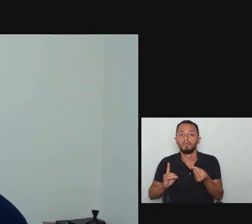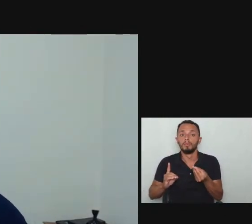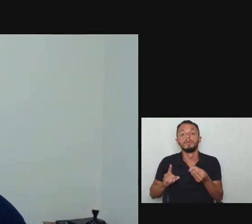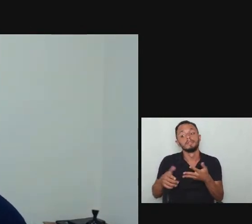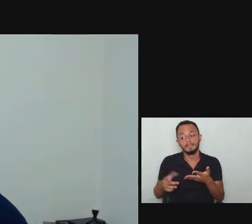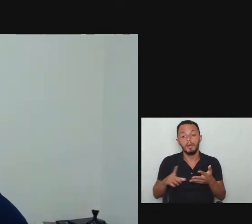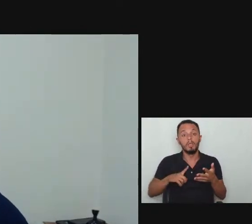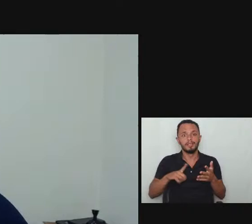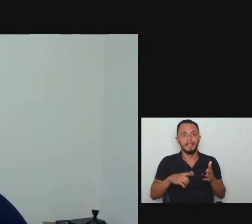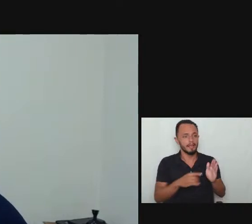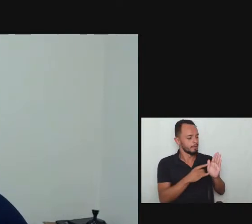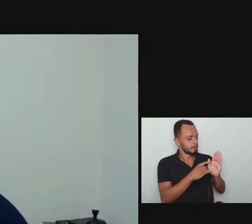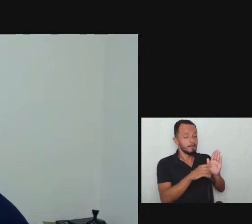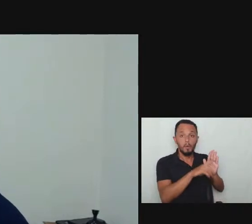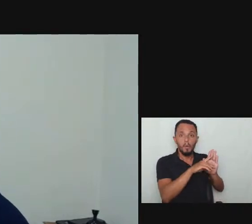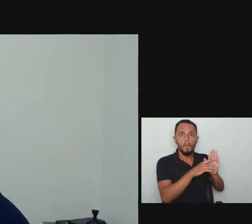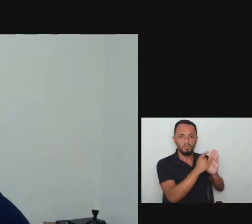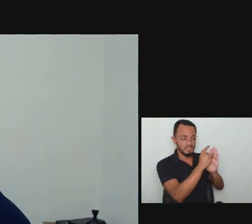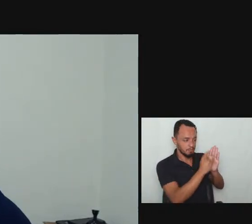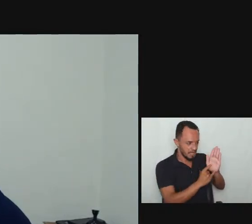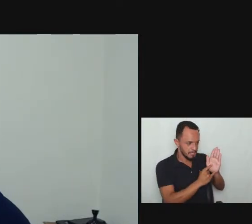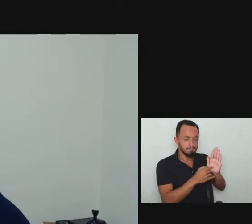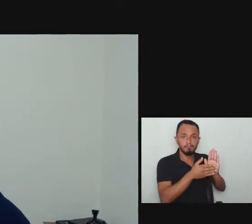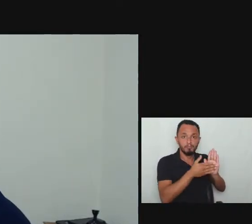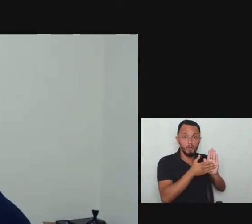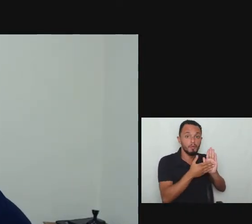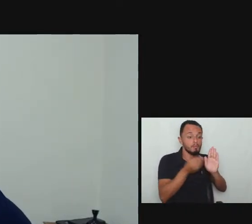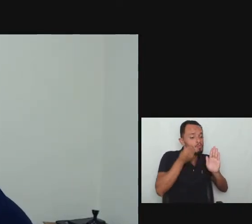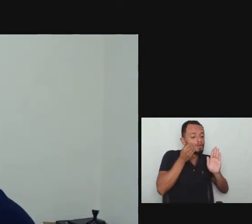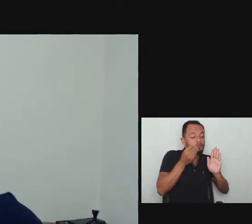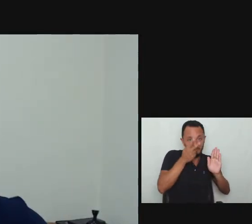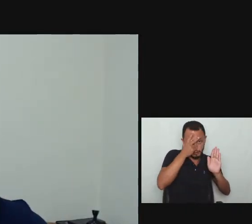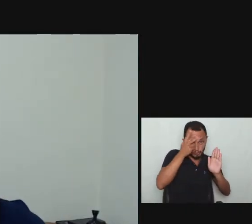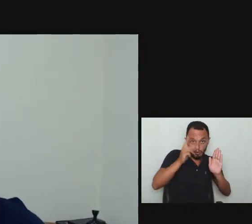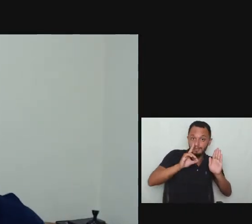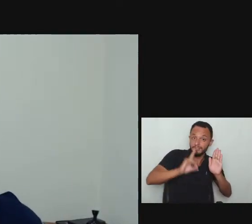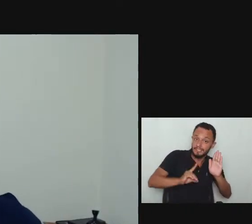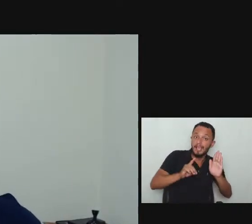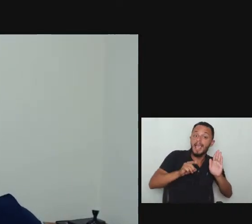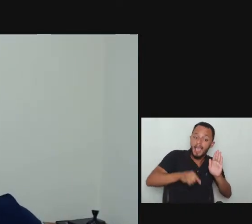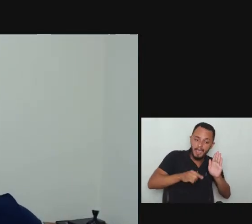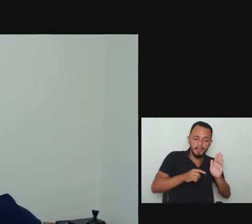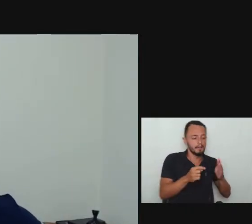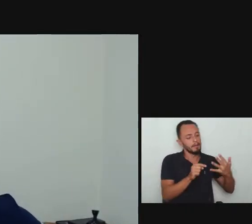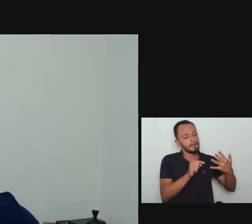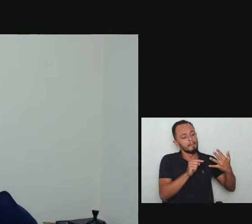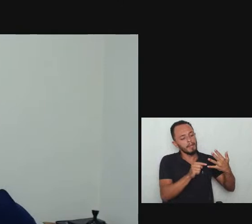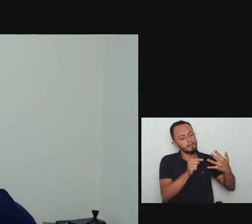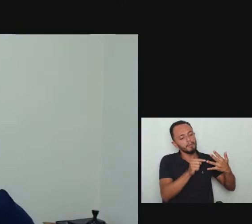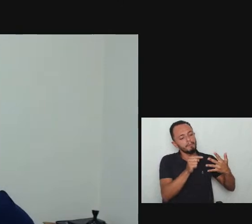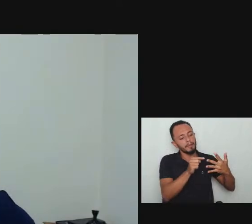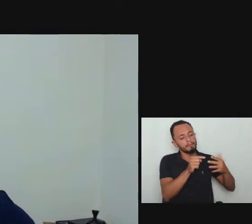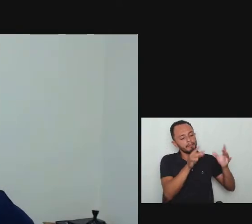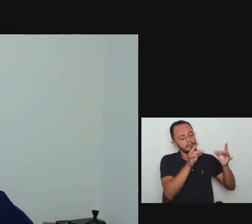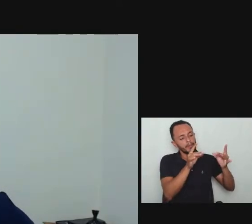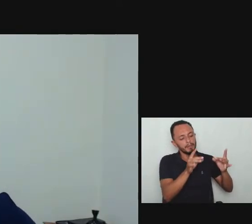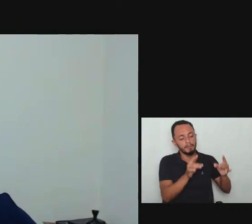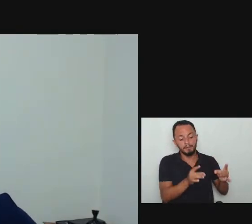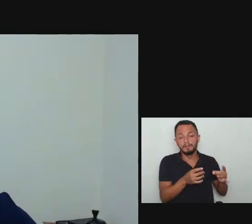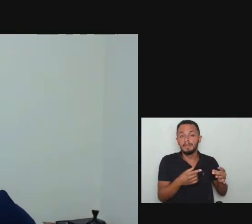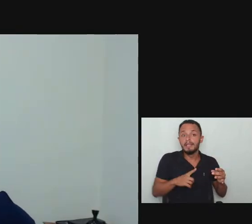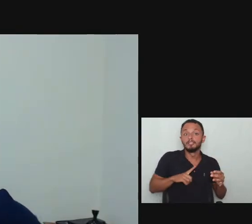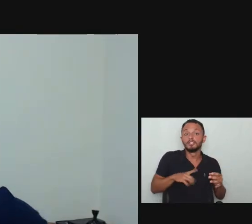e aí eu prometi para vocês que traríamos uma aula na sequência para falar sobre quais são os direitos desses